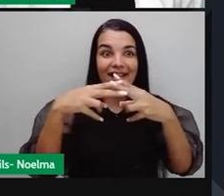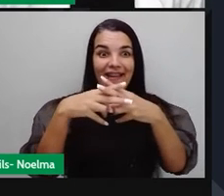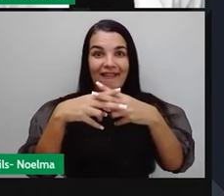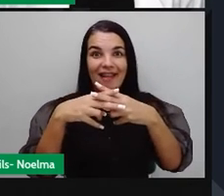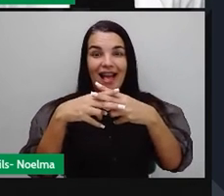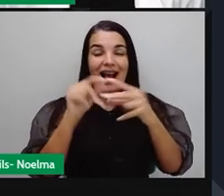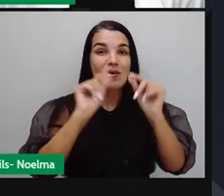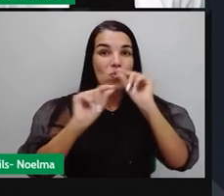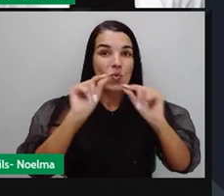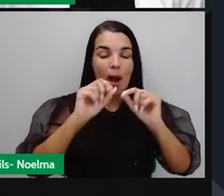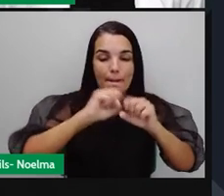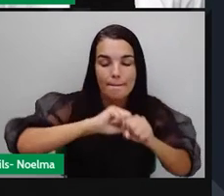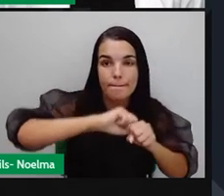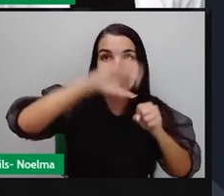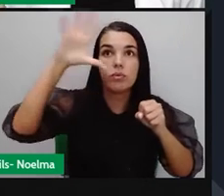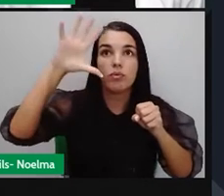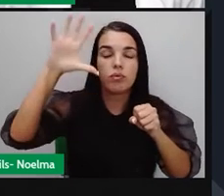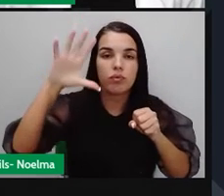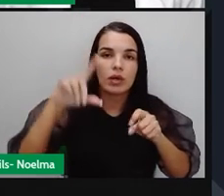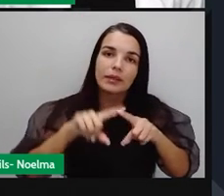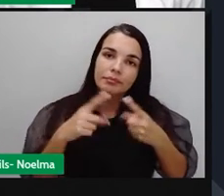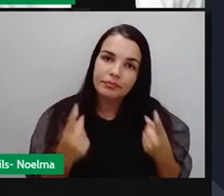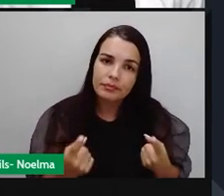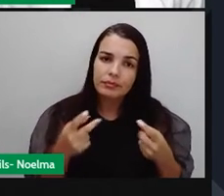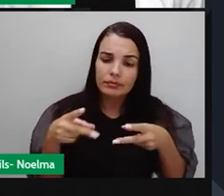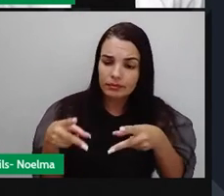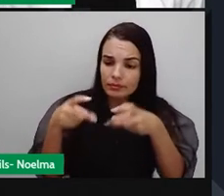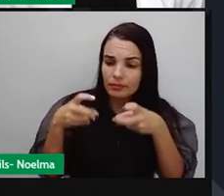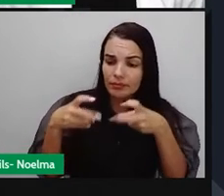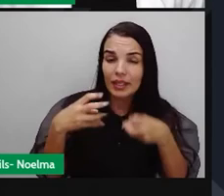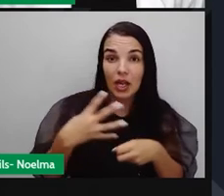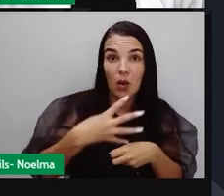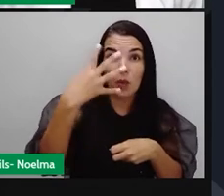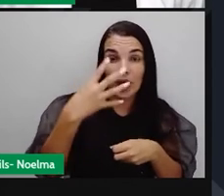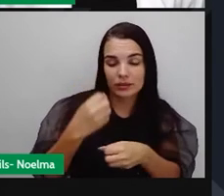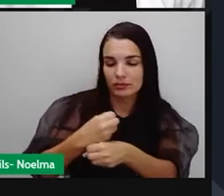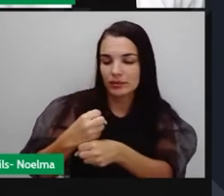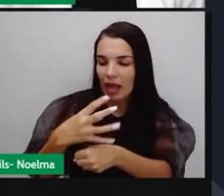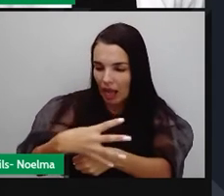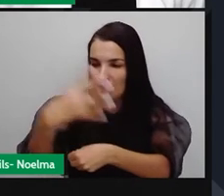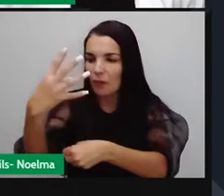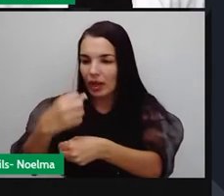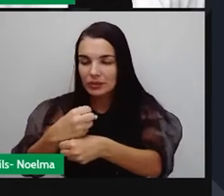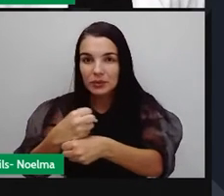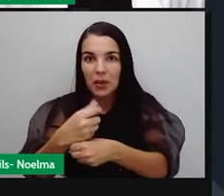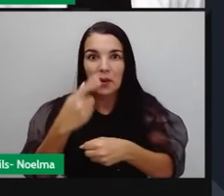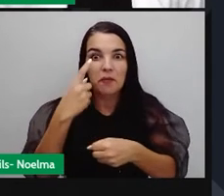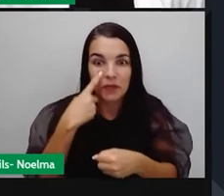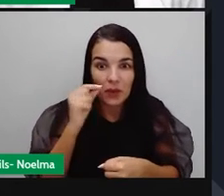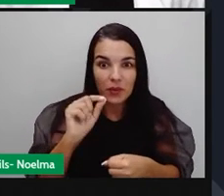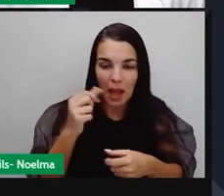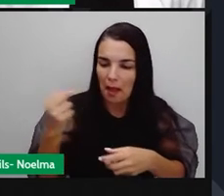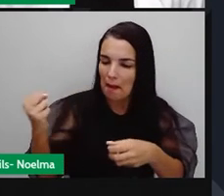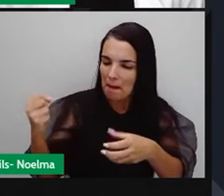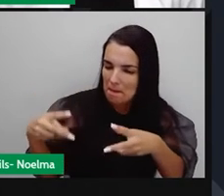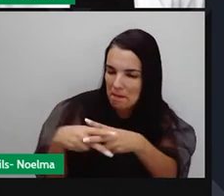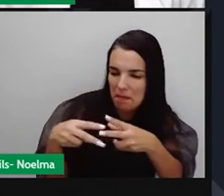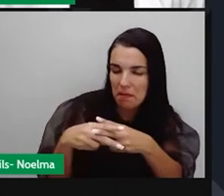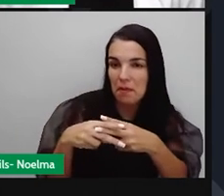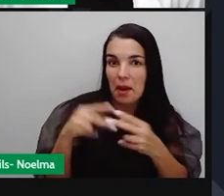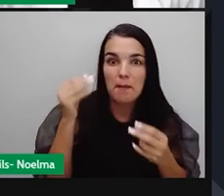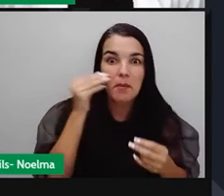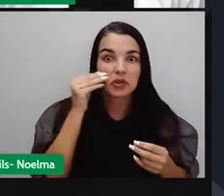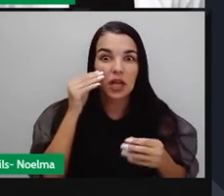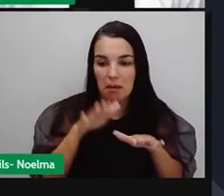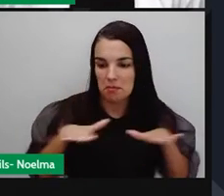guerra nuclear, a gente, de quatro e quatro anos, a gente tinha a oportunidade de ver eles brigando para mostrar quem era mais forte